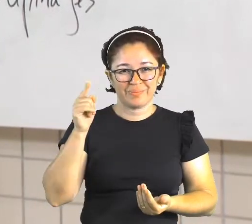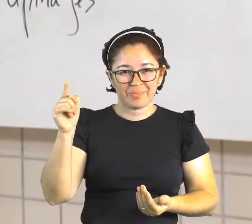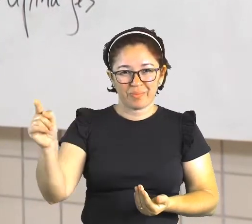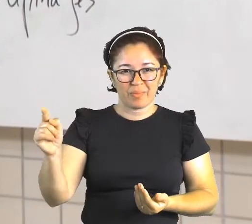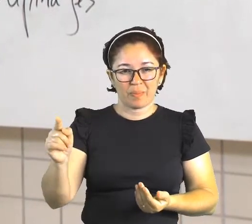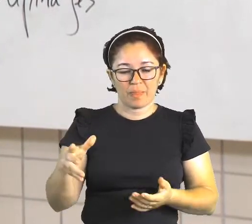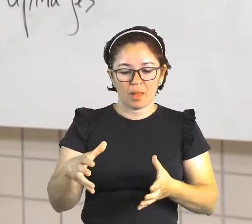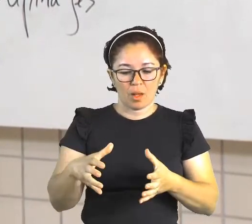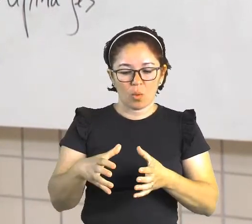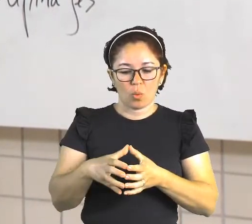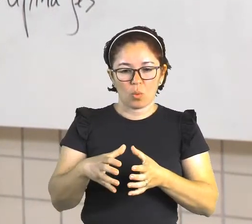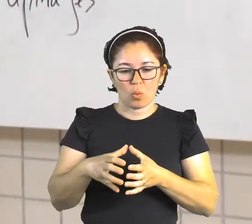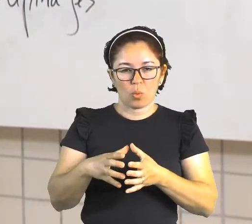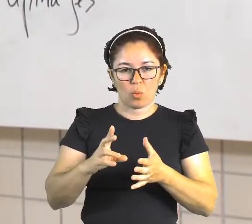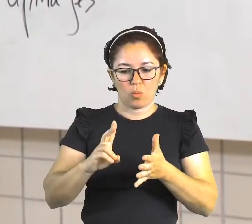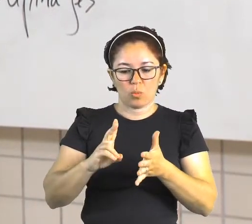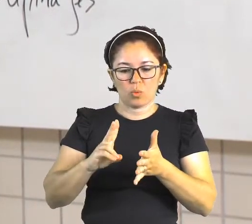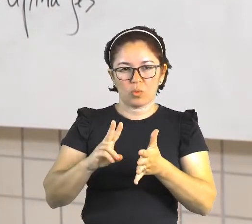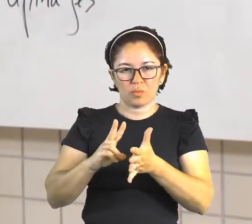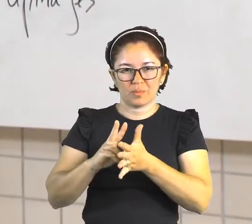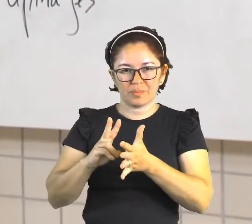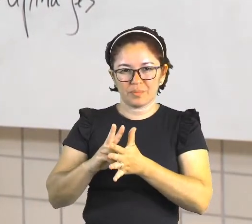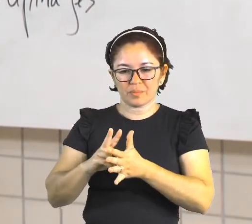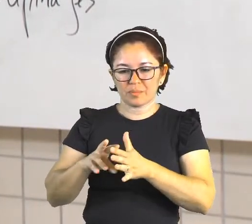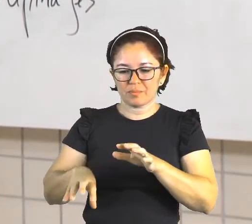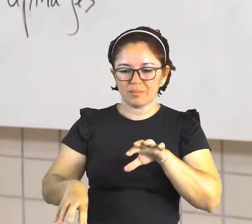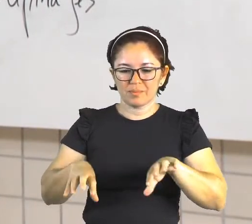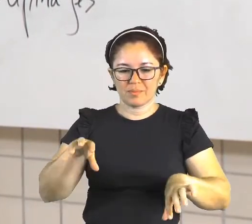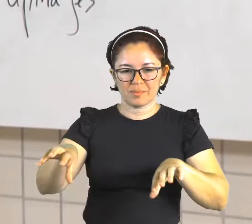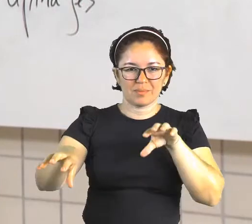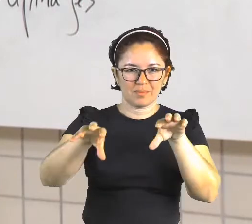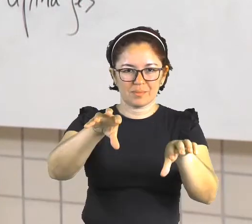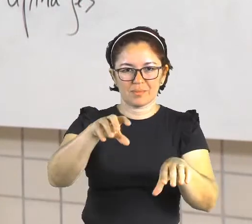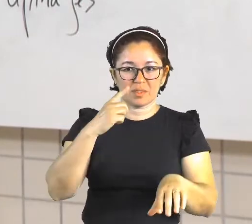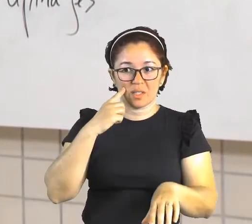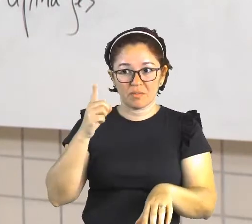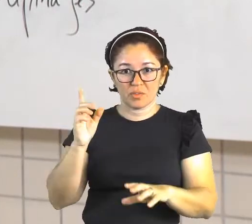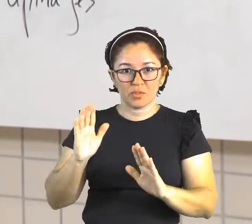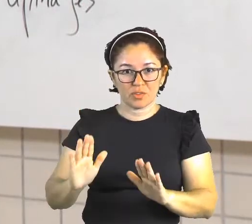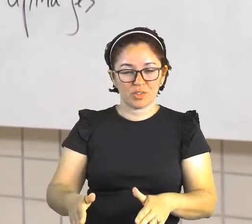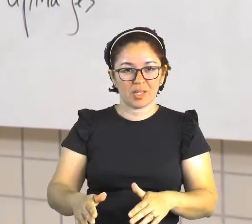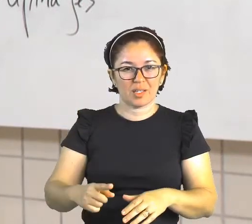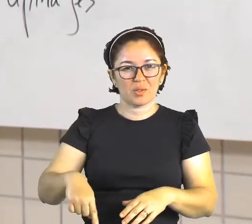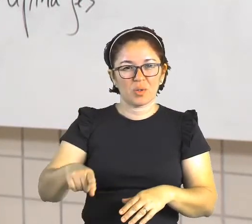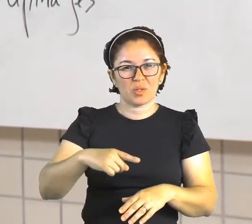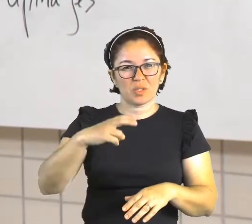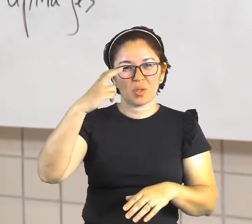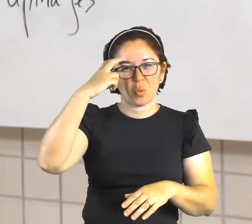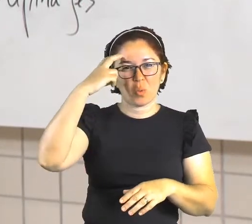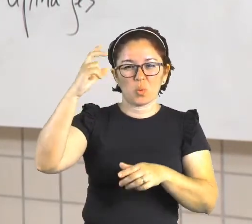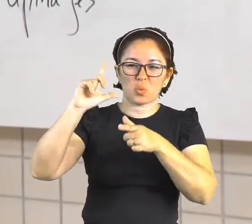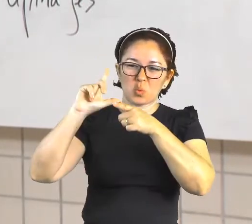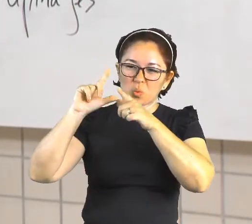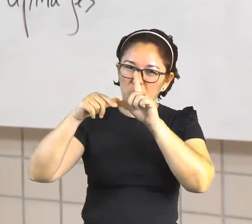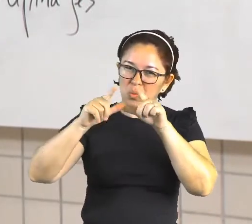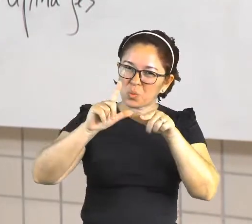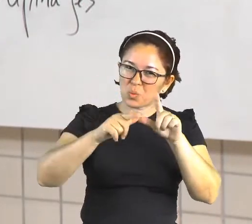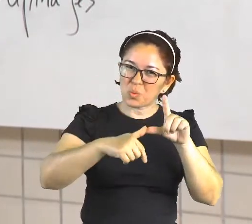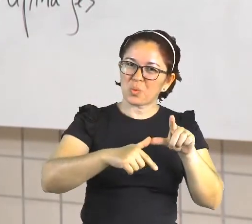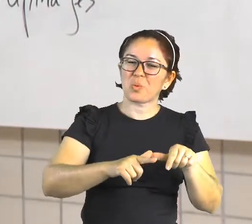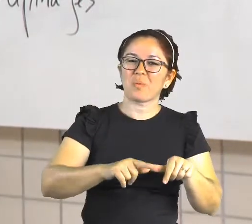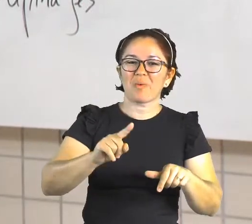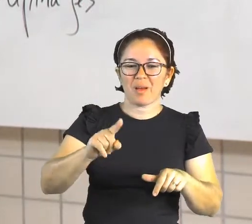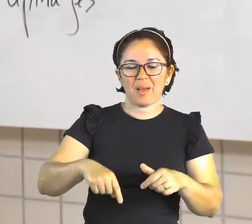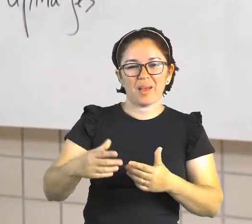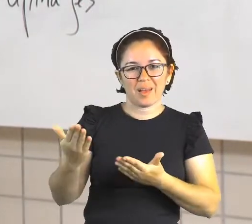das tribos indígenas do nosso estado. A nossa riqueza cultural é através das nossas tribos indígenas e dos nossos